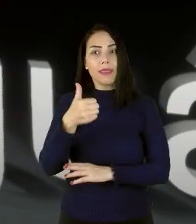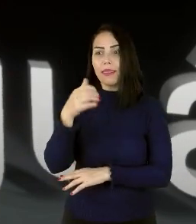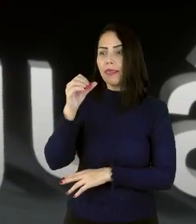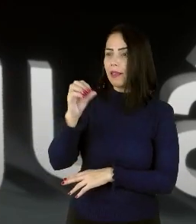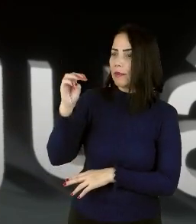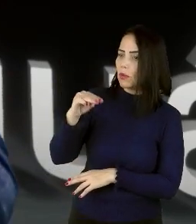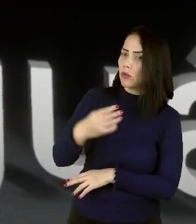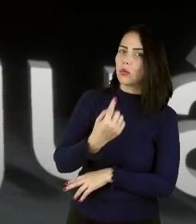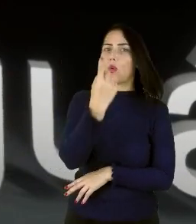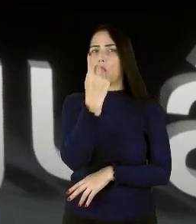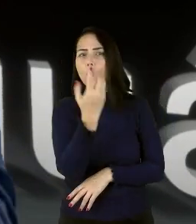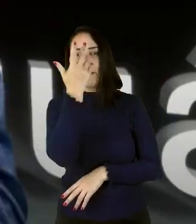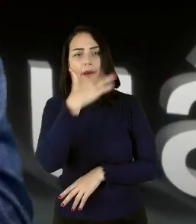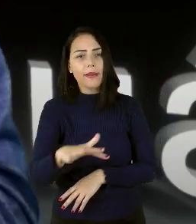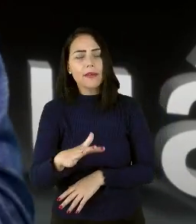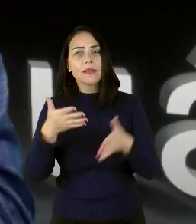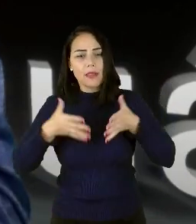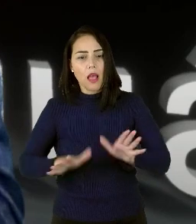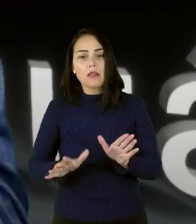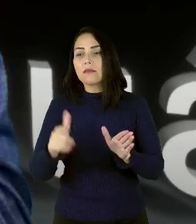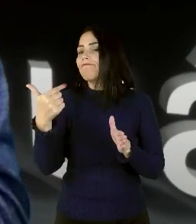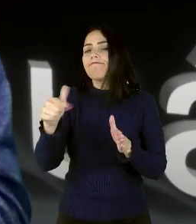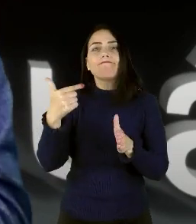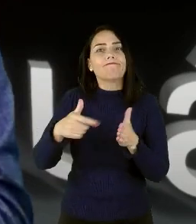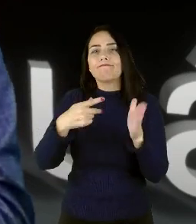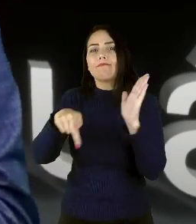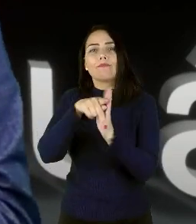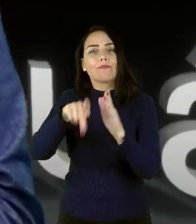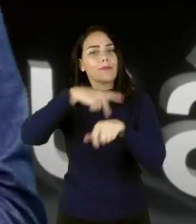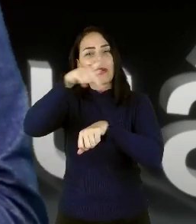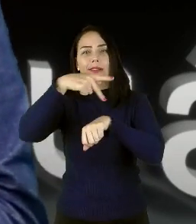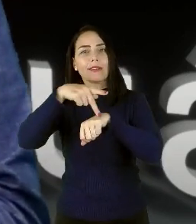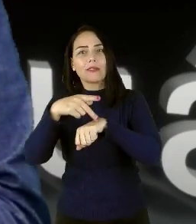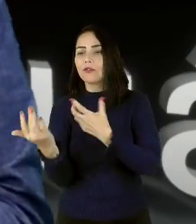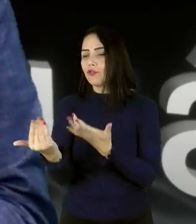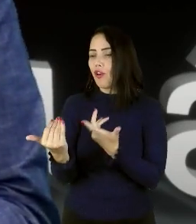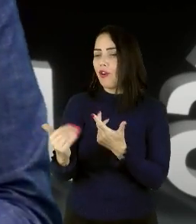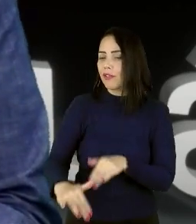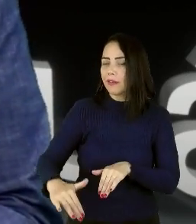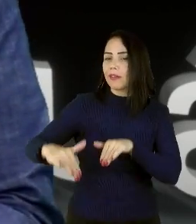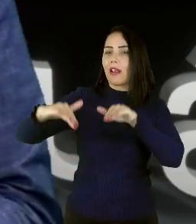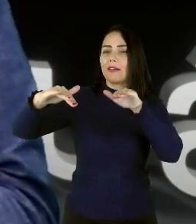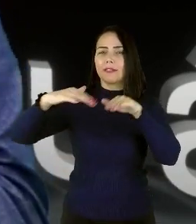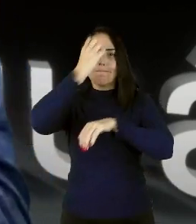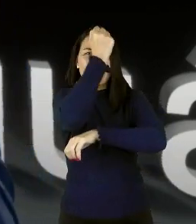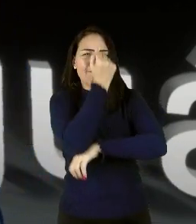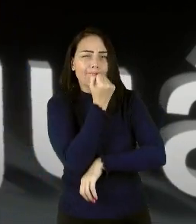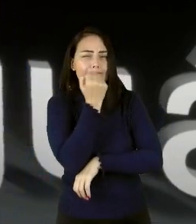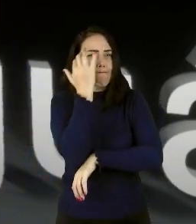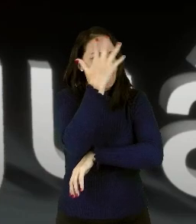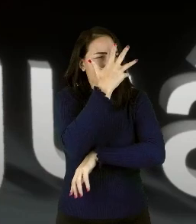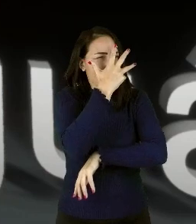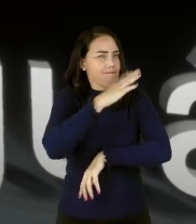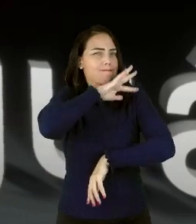apátrida, sem nacionalidade. Adolescentes e jovens que crescem marginalizados, sem